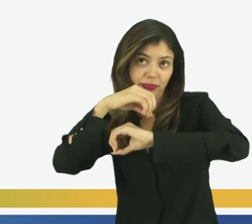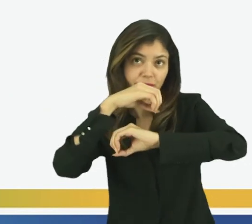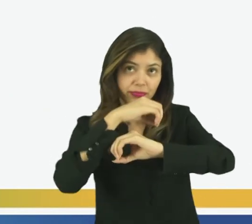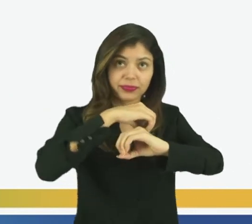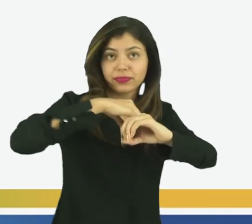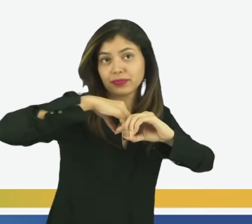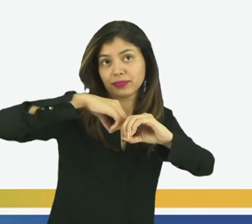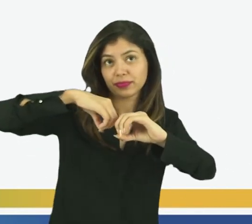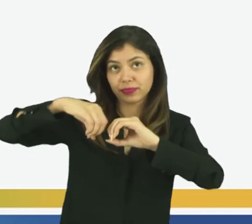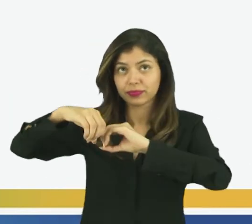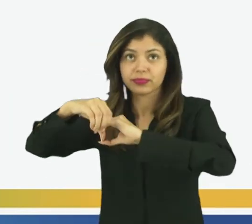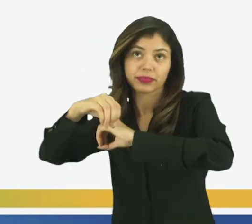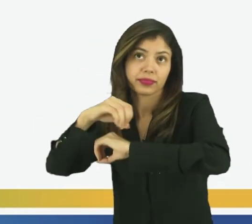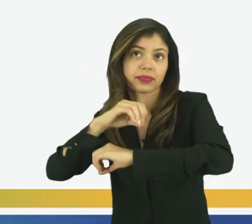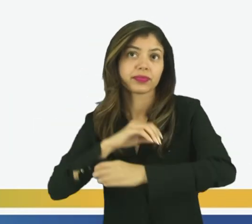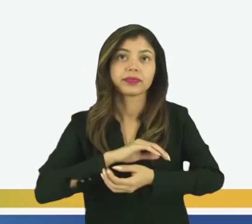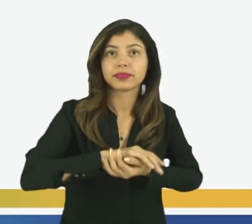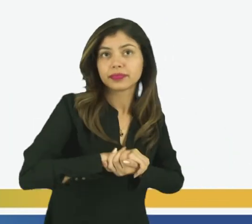gira!